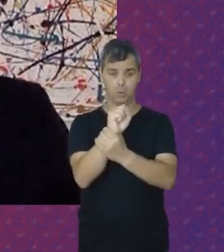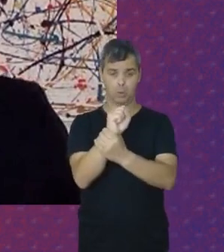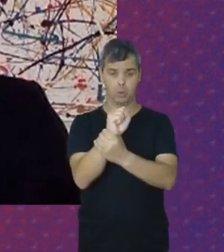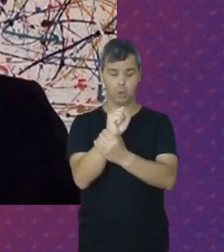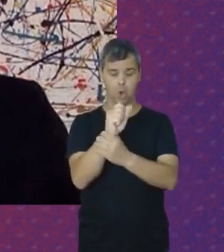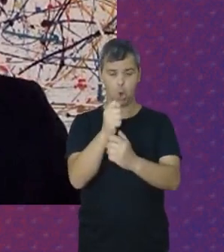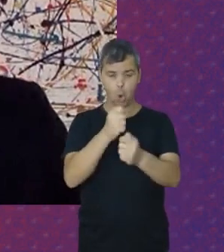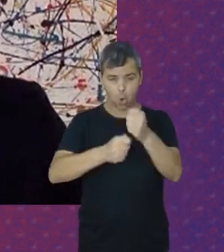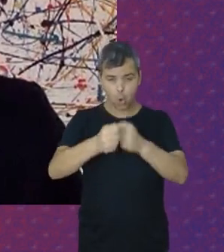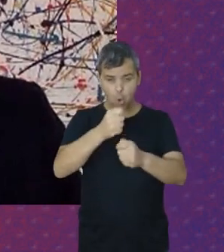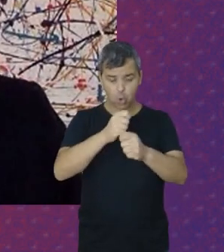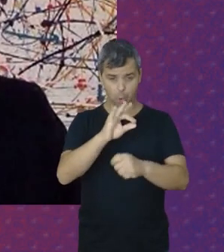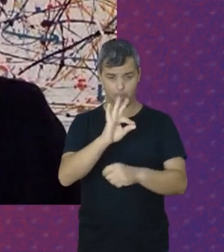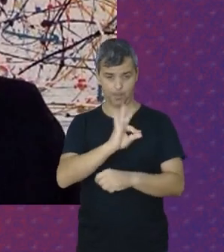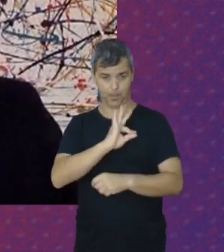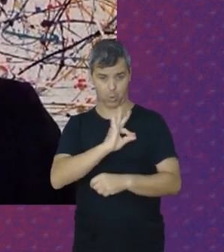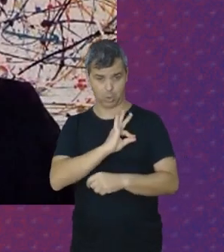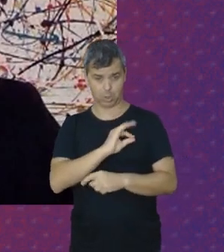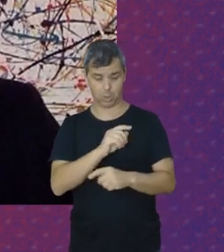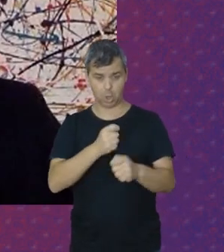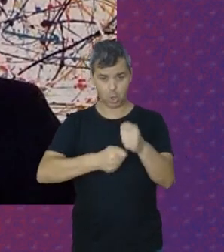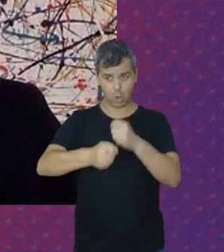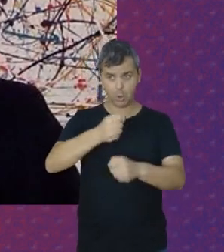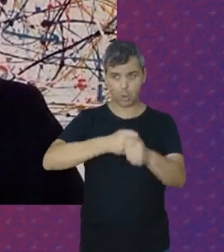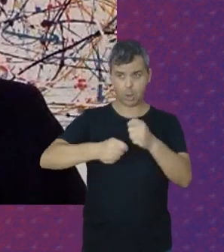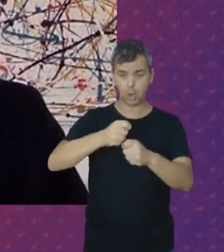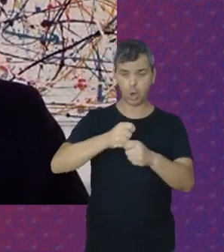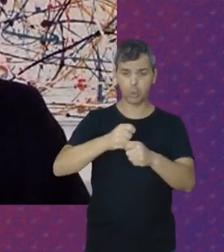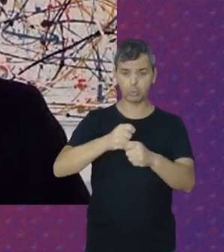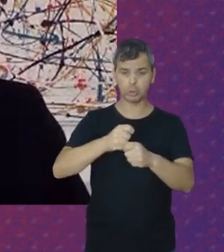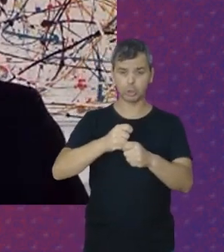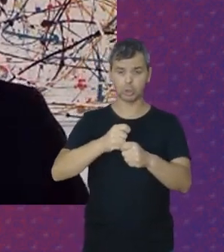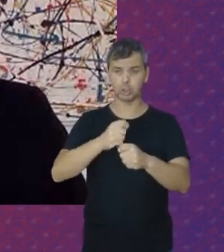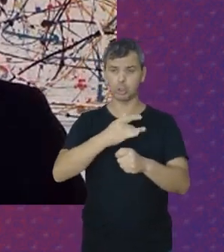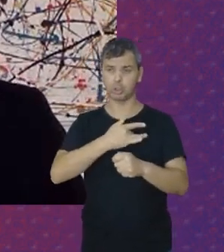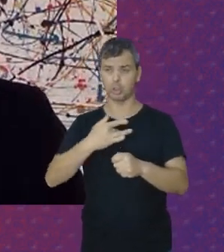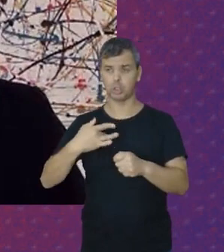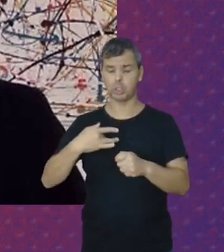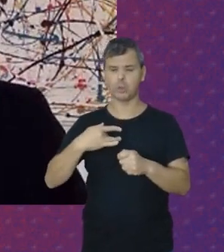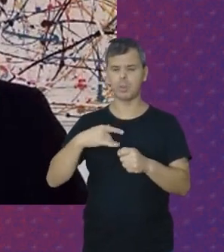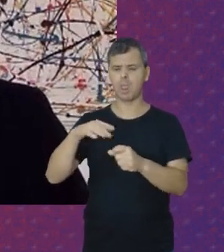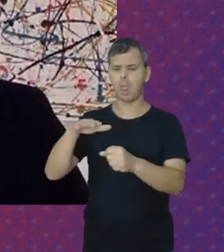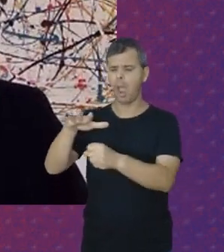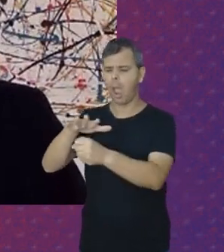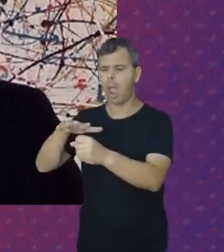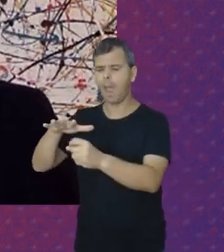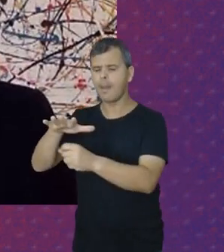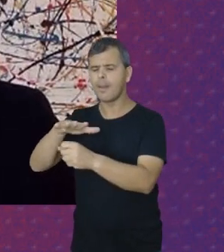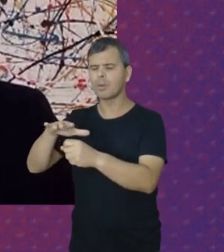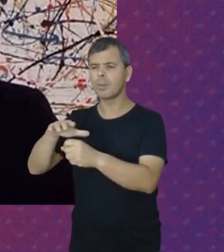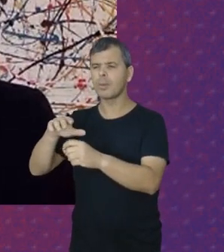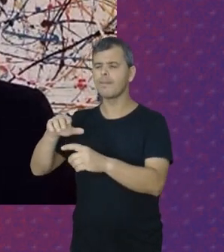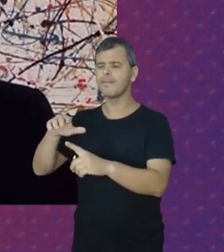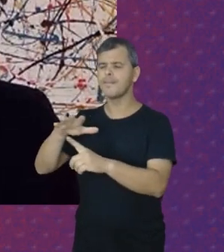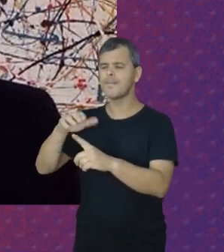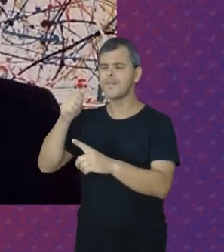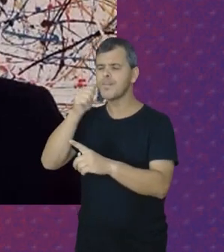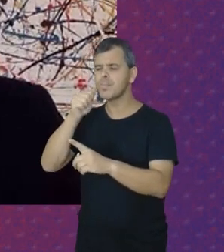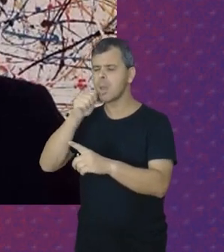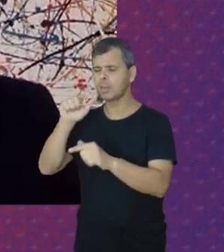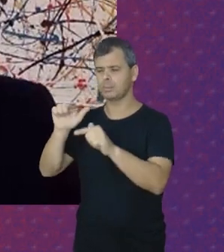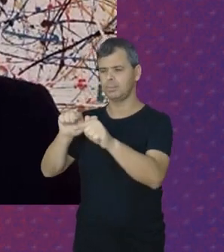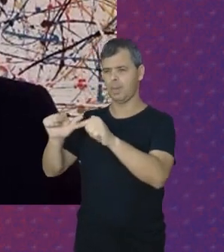controle Policial E o controle Sanitário Sobre as mulheres Negras Que desempenhavam Esse trabalho